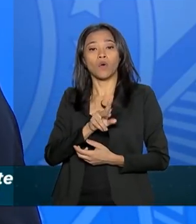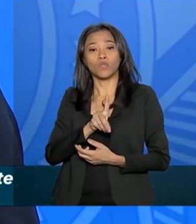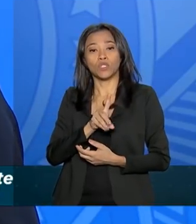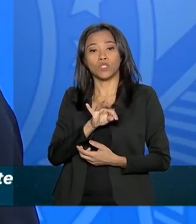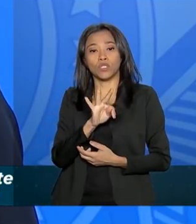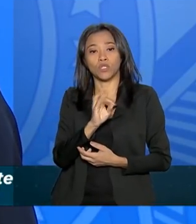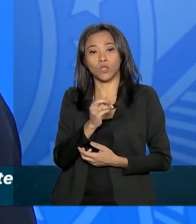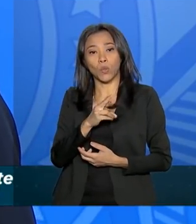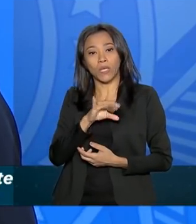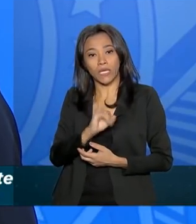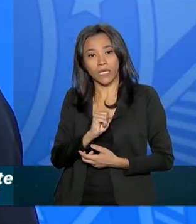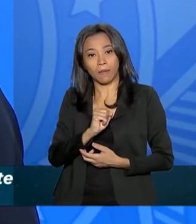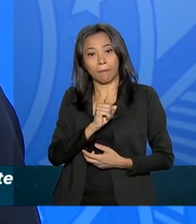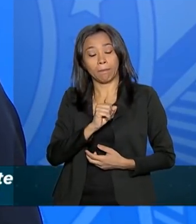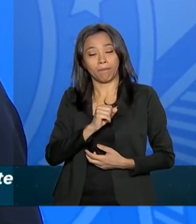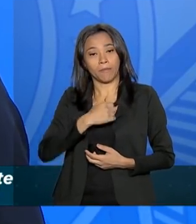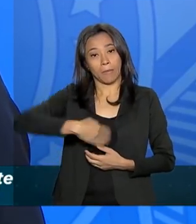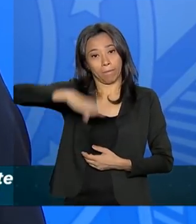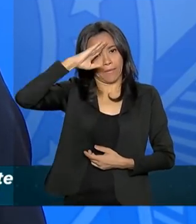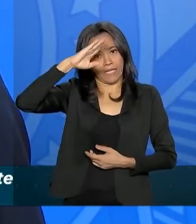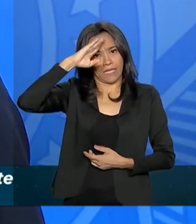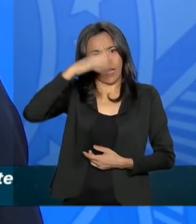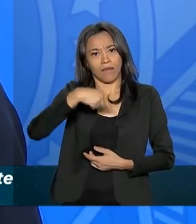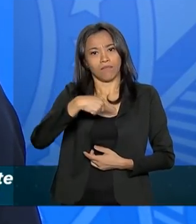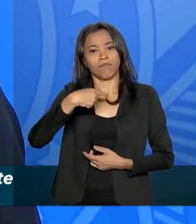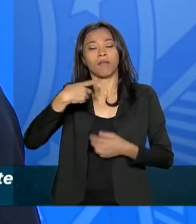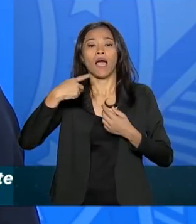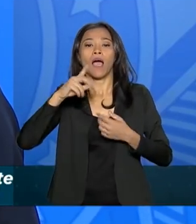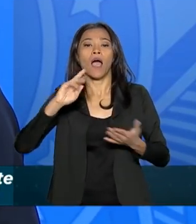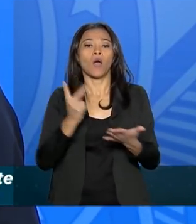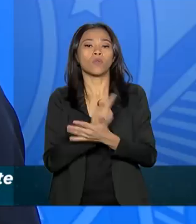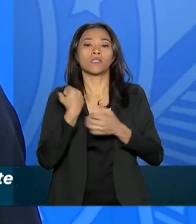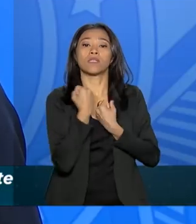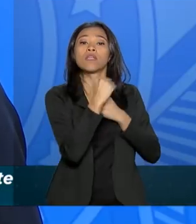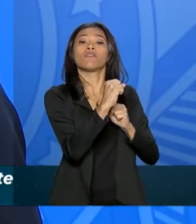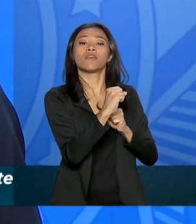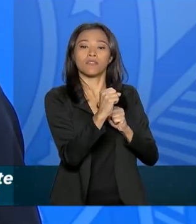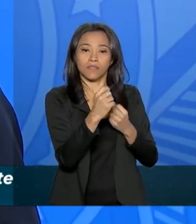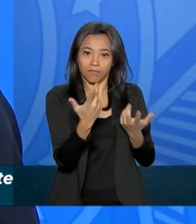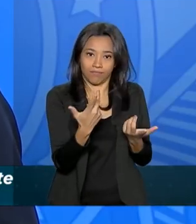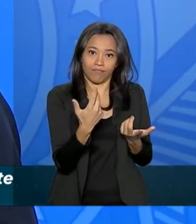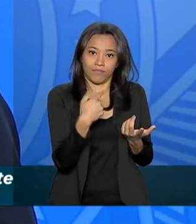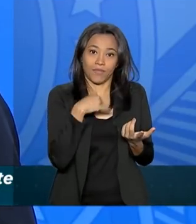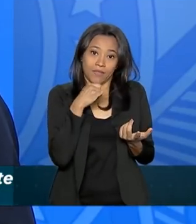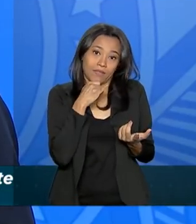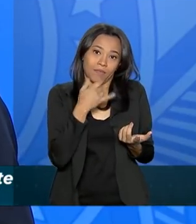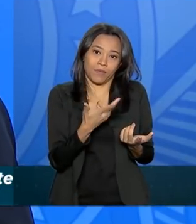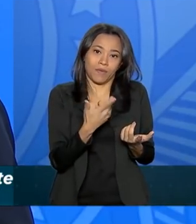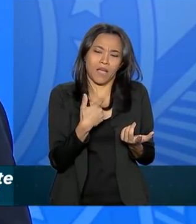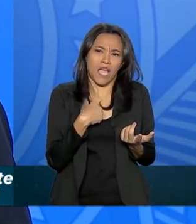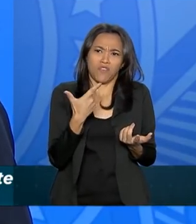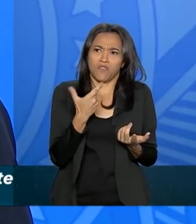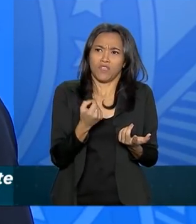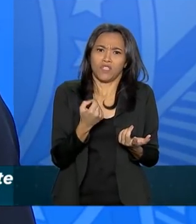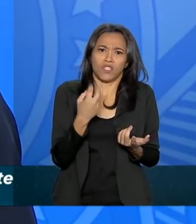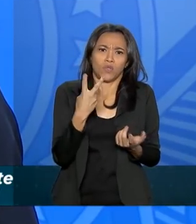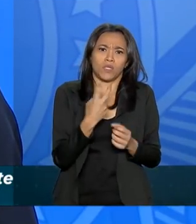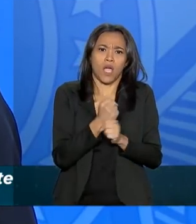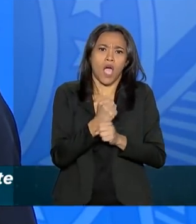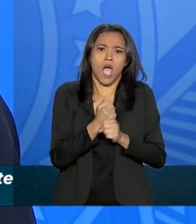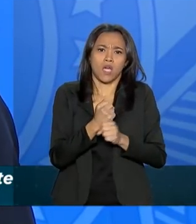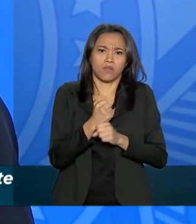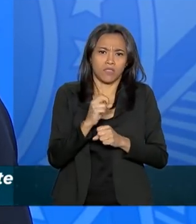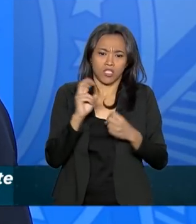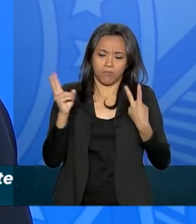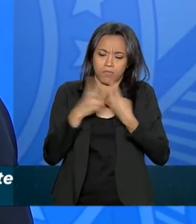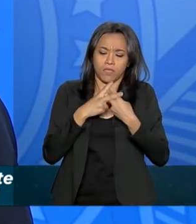para ele se virar na sua defesa, que pode ser de 12 a 30 anos de prisão. Então, a não concorda com isso. Se chamar as